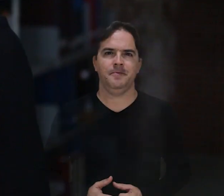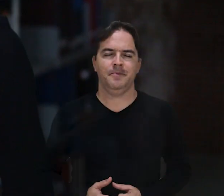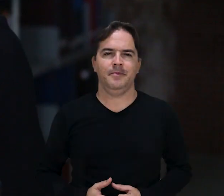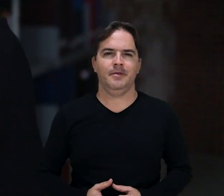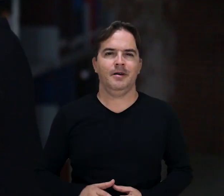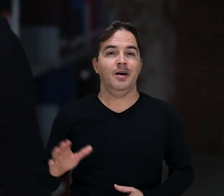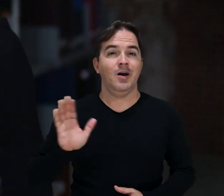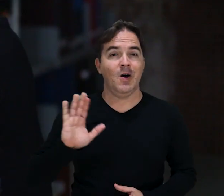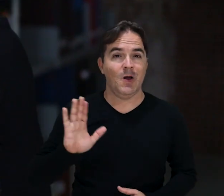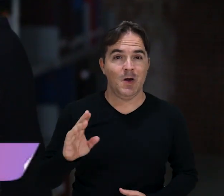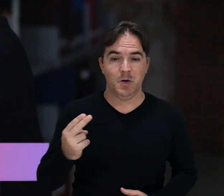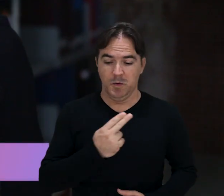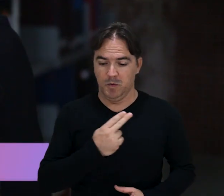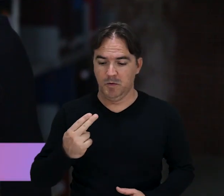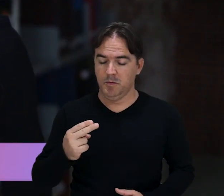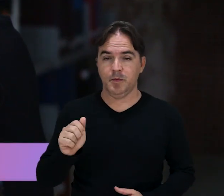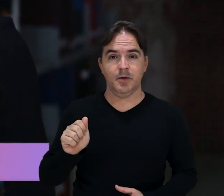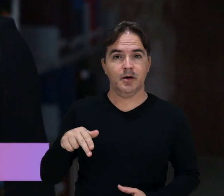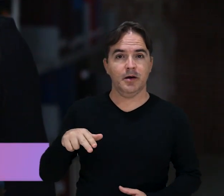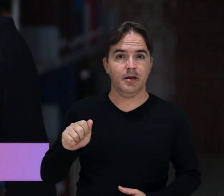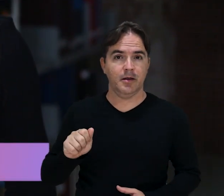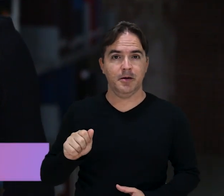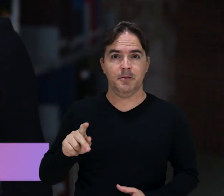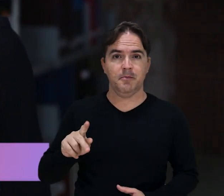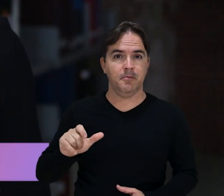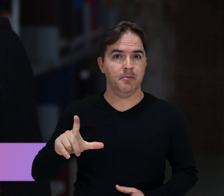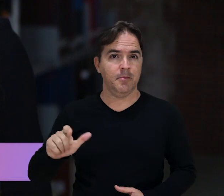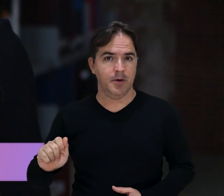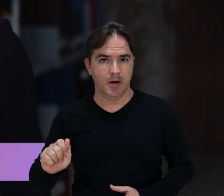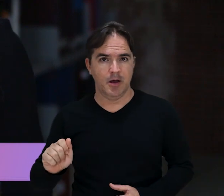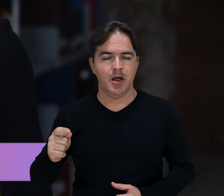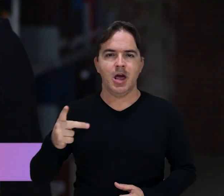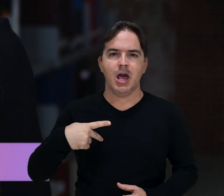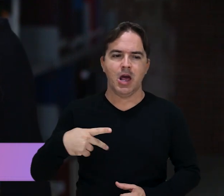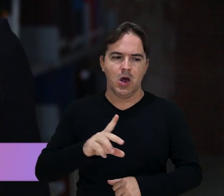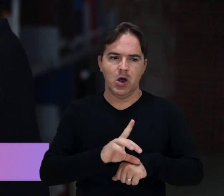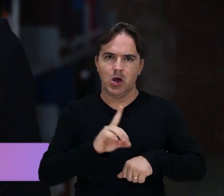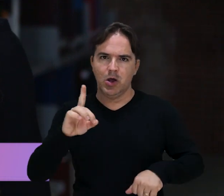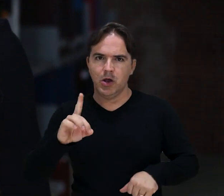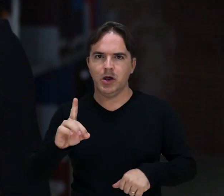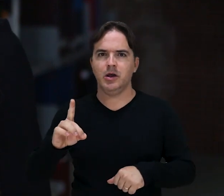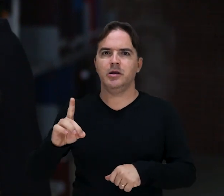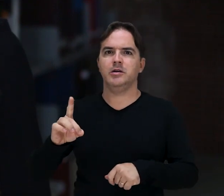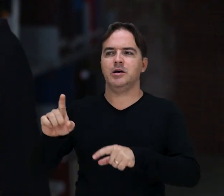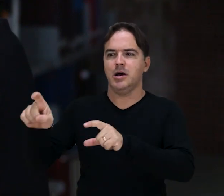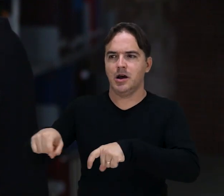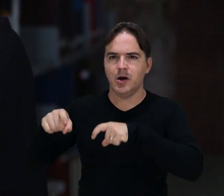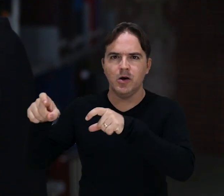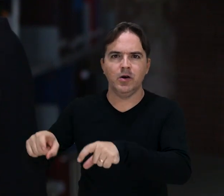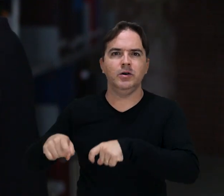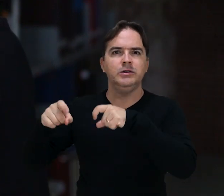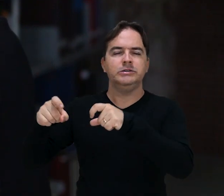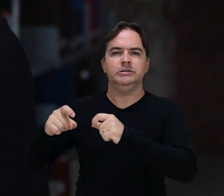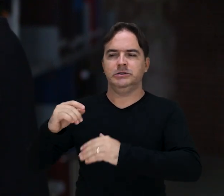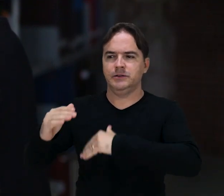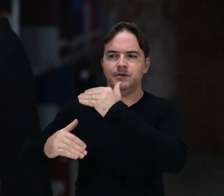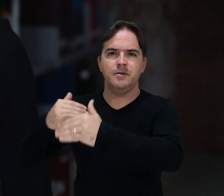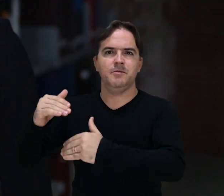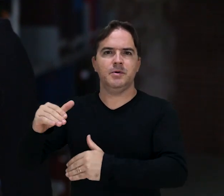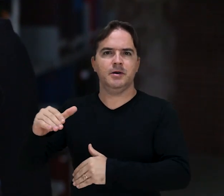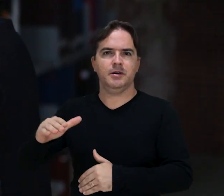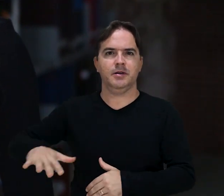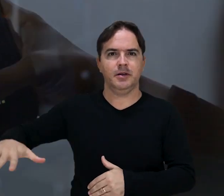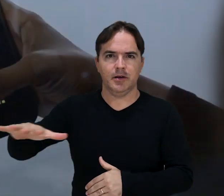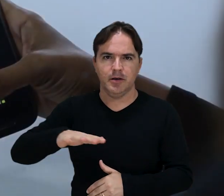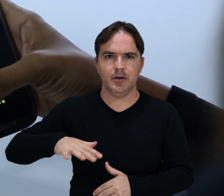Olá, sou Ana Paula Lopes, doutoranda do Programa de Pós-Graduação em Agricologia e Desenvolvimento Territorial e uma das autoras